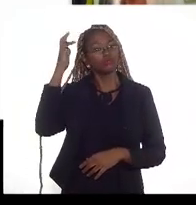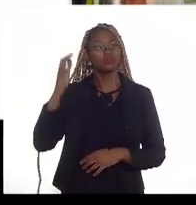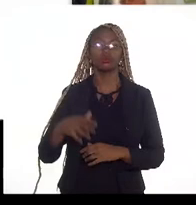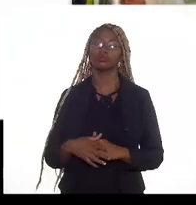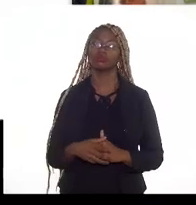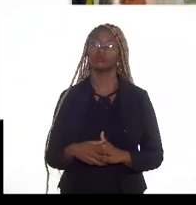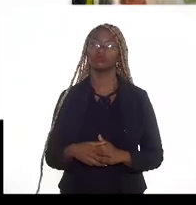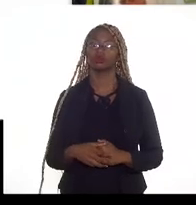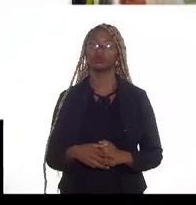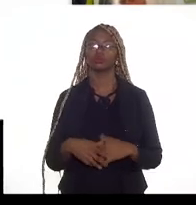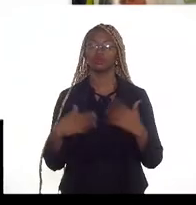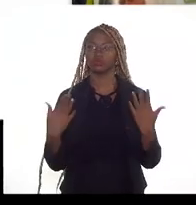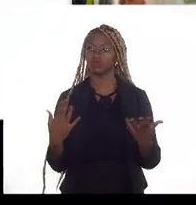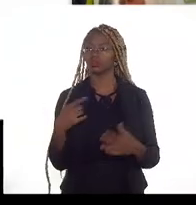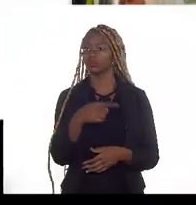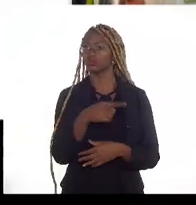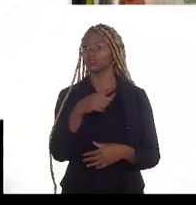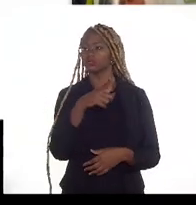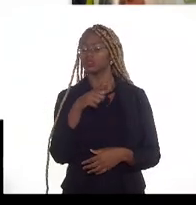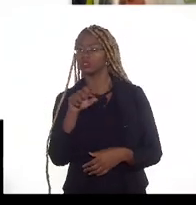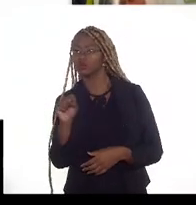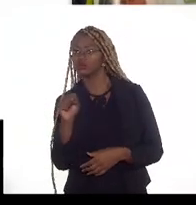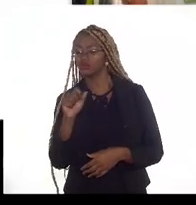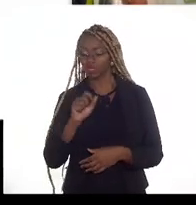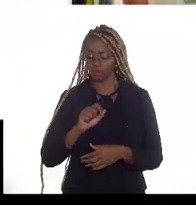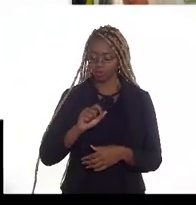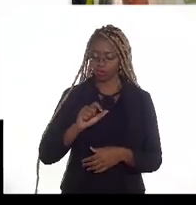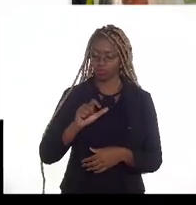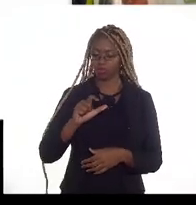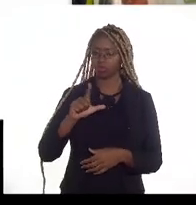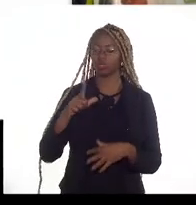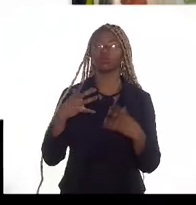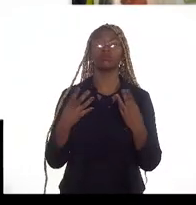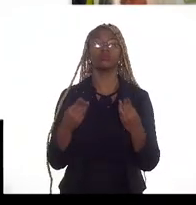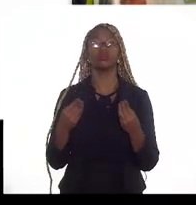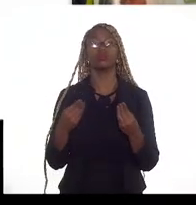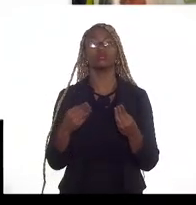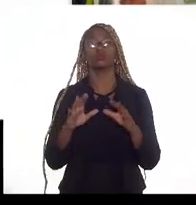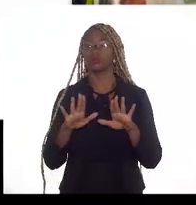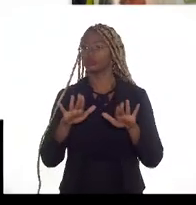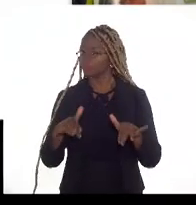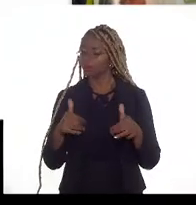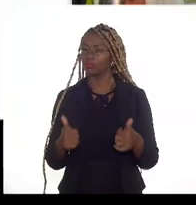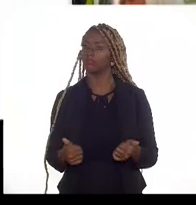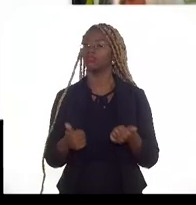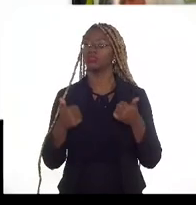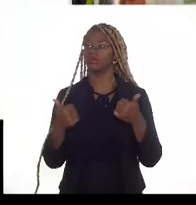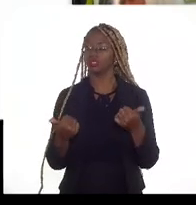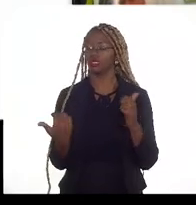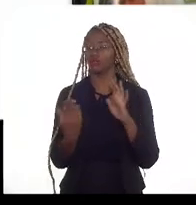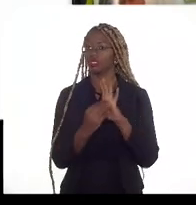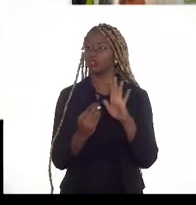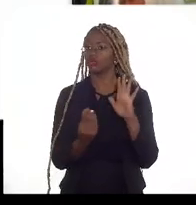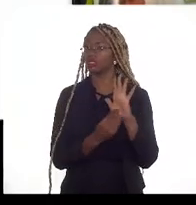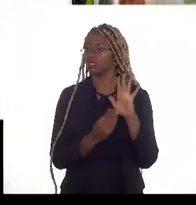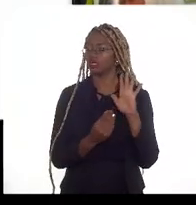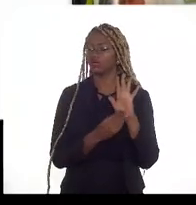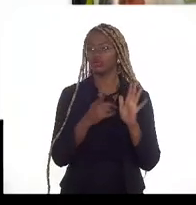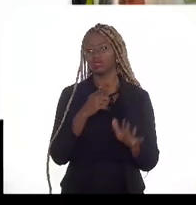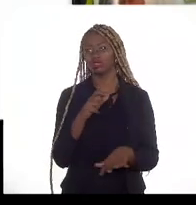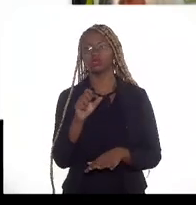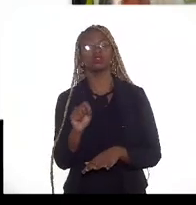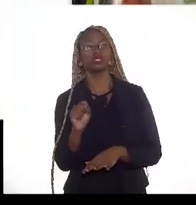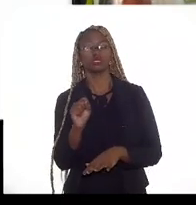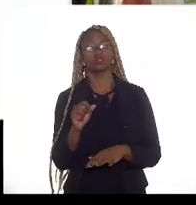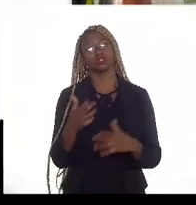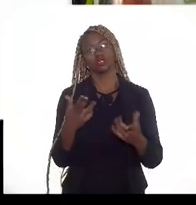a injeção de gás já aumenta significativamente, mas é muito melhor a injeção de água e gás alternado. É